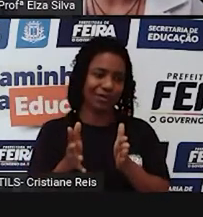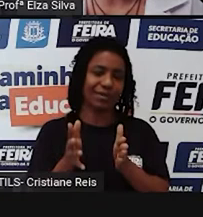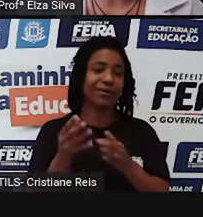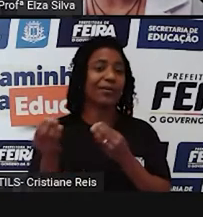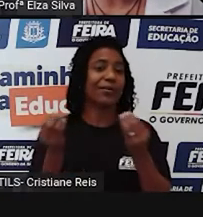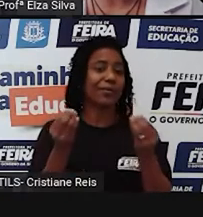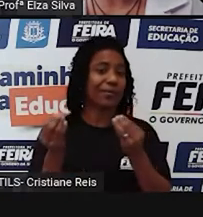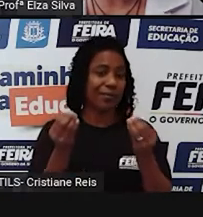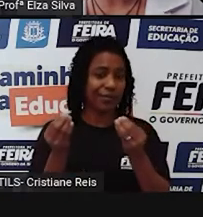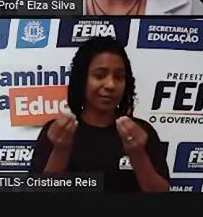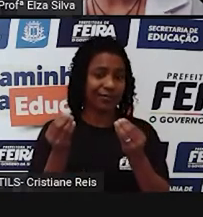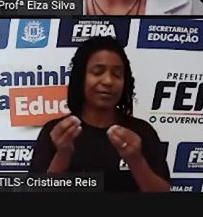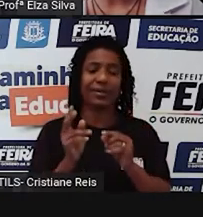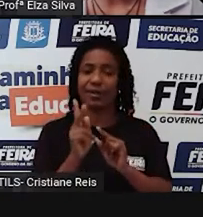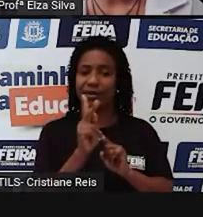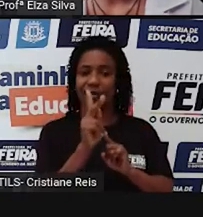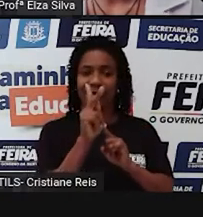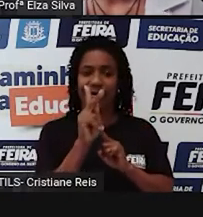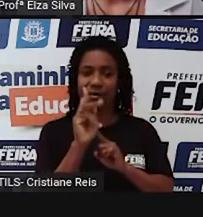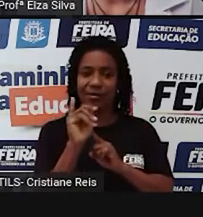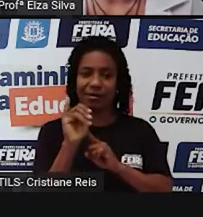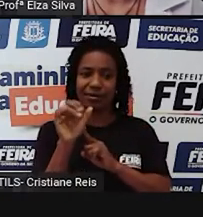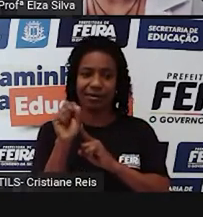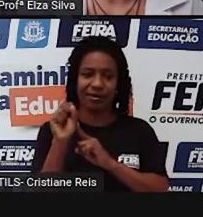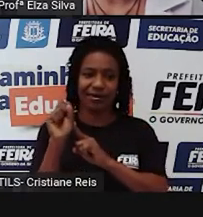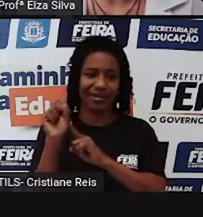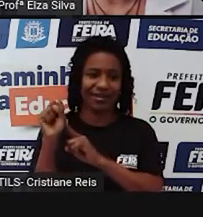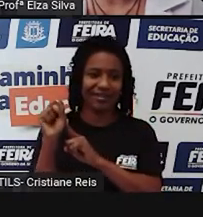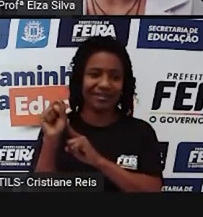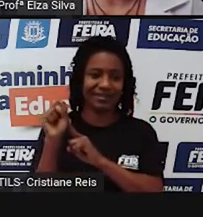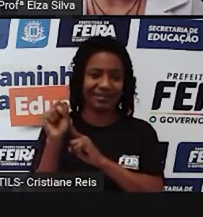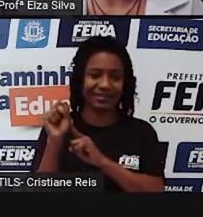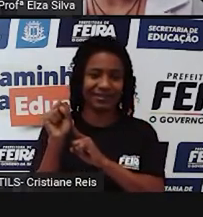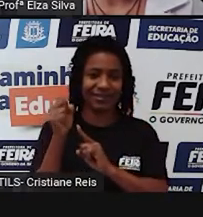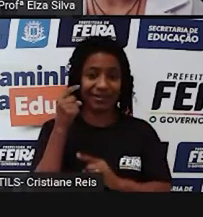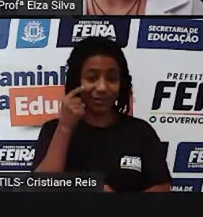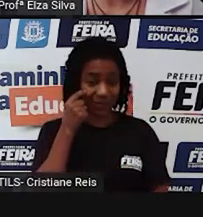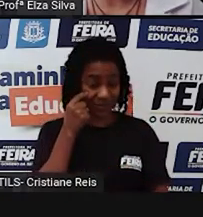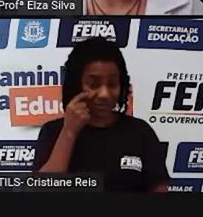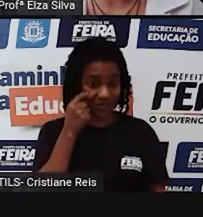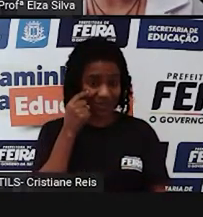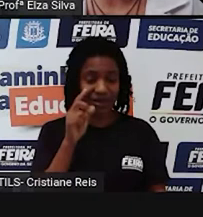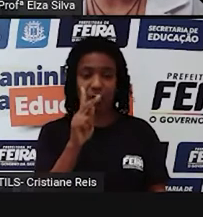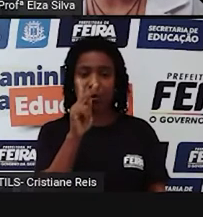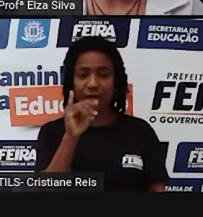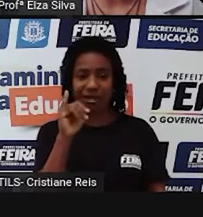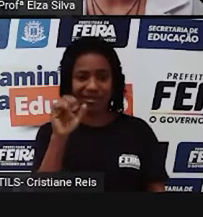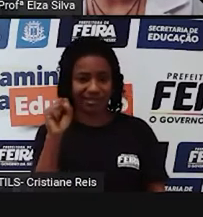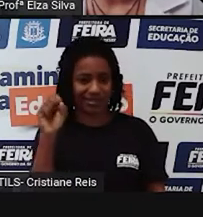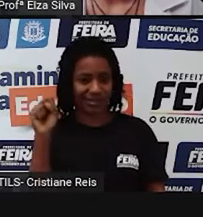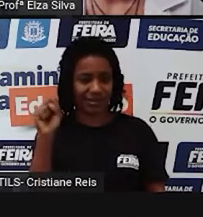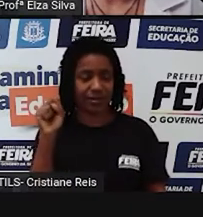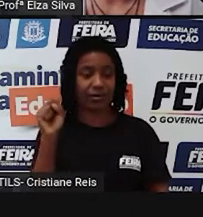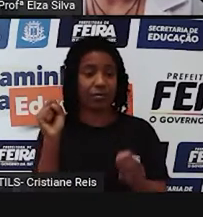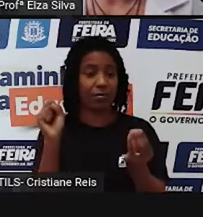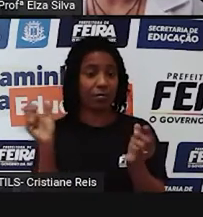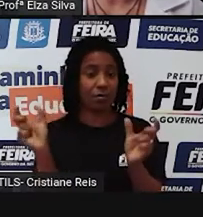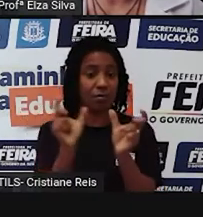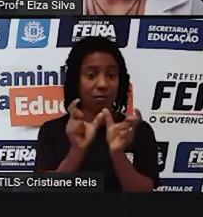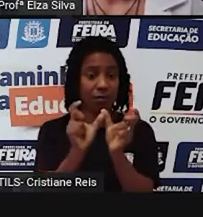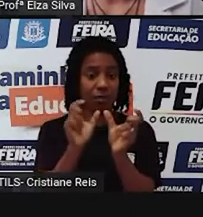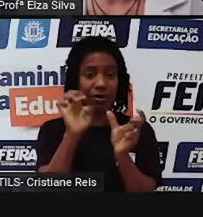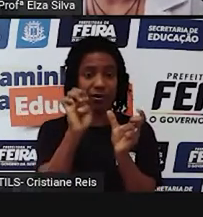verbo kiss, eu acrescento é de no final do verbo. You